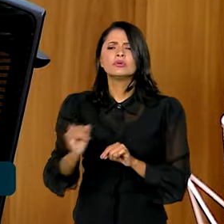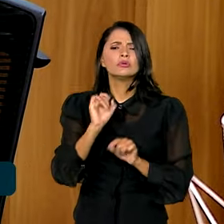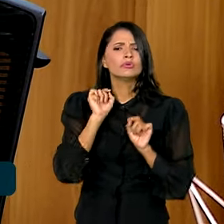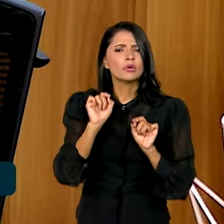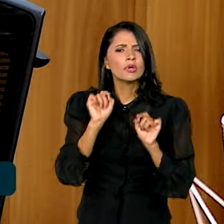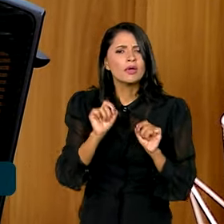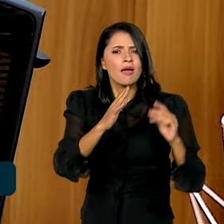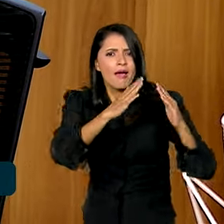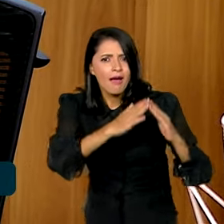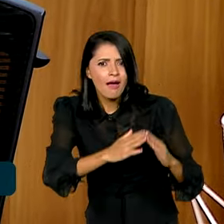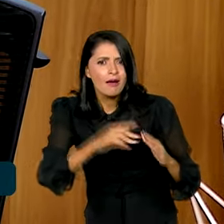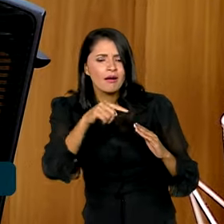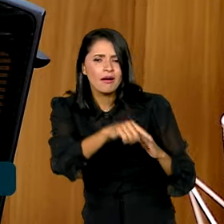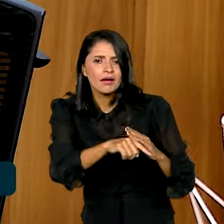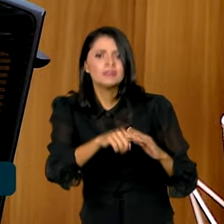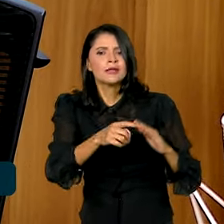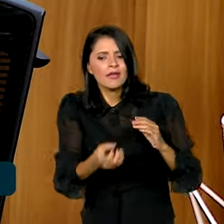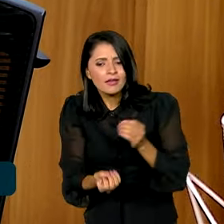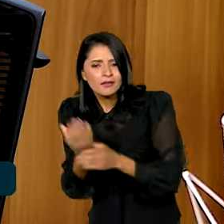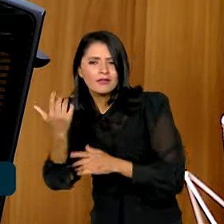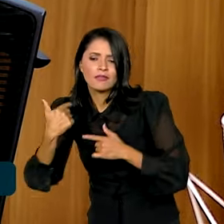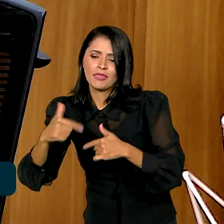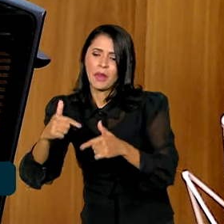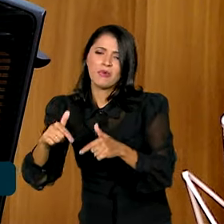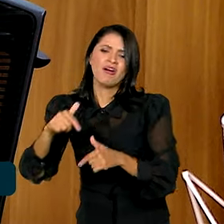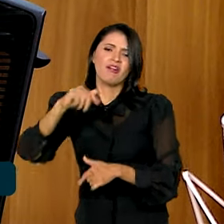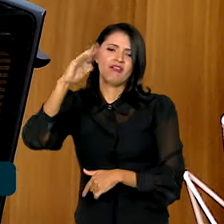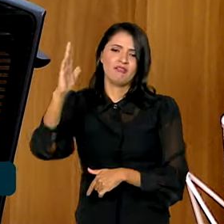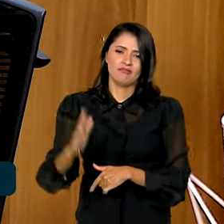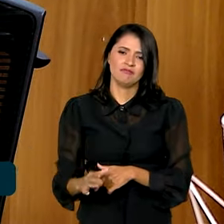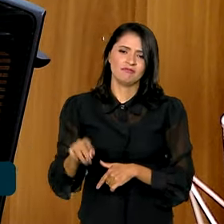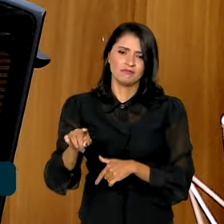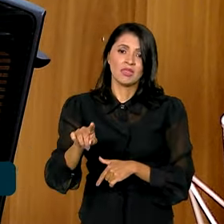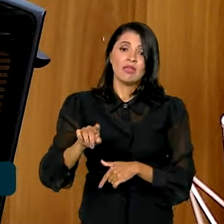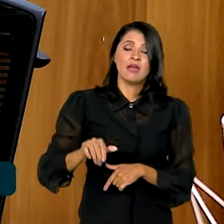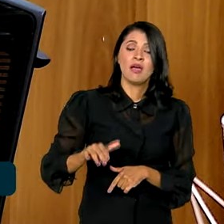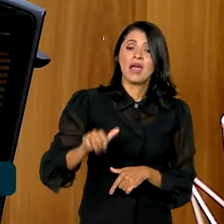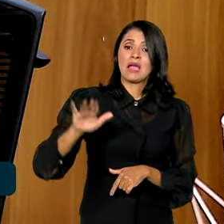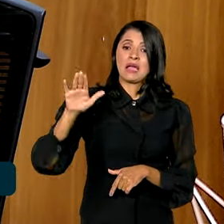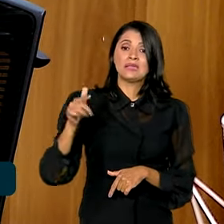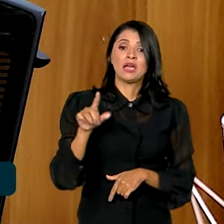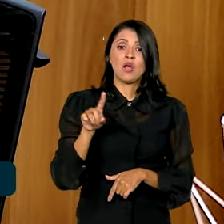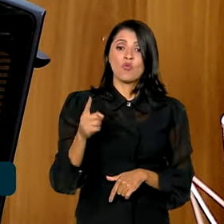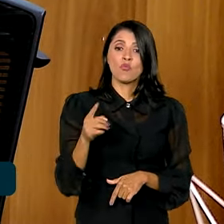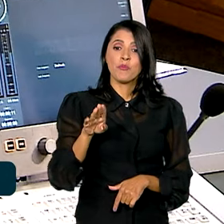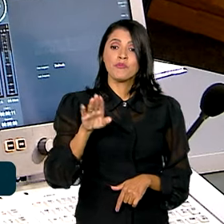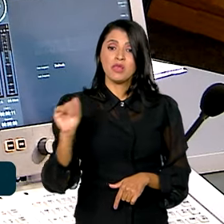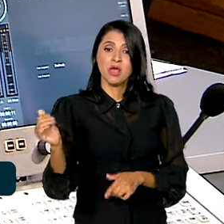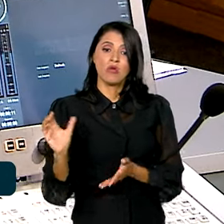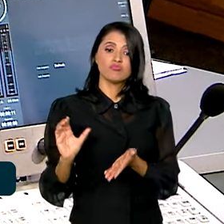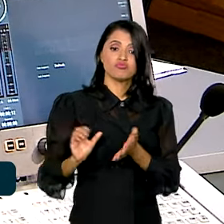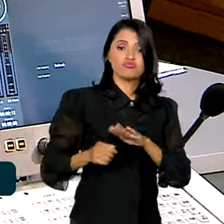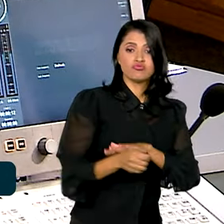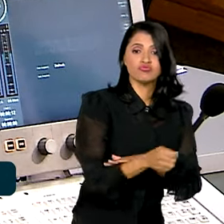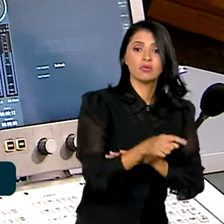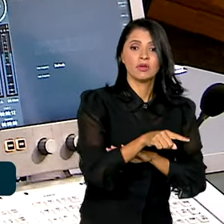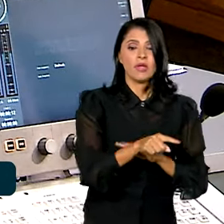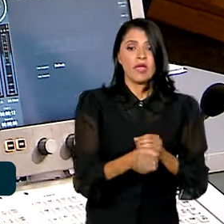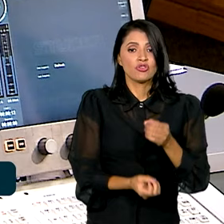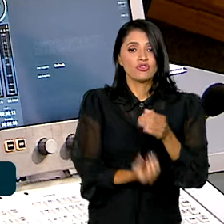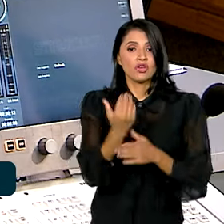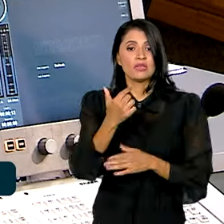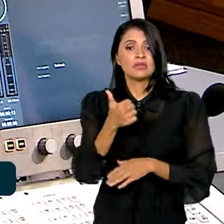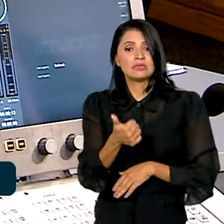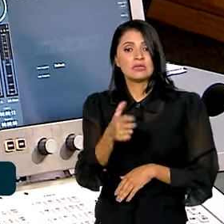habitação é um vetor gerador de emprego no país. Para cada R$ bilhão que a Caixa coloca, são gerados 150 mil